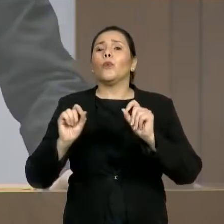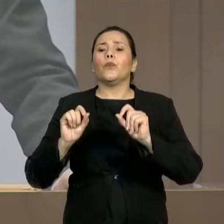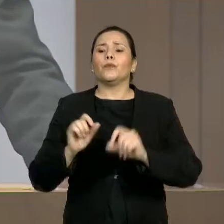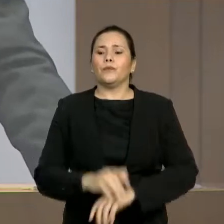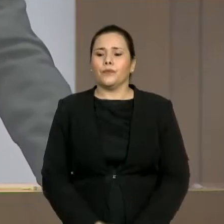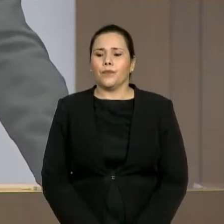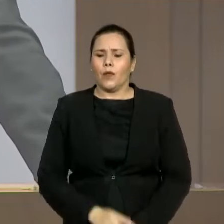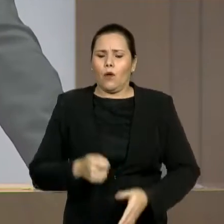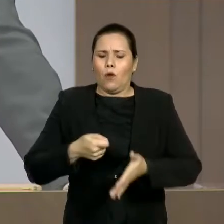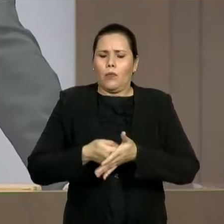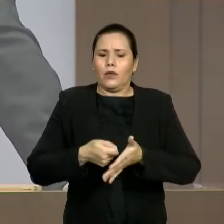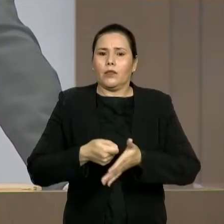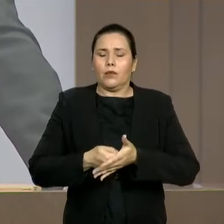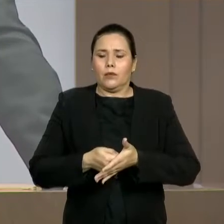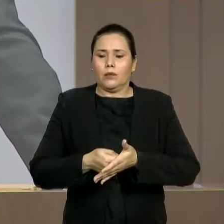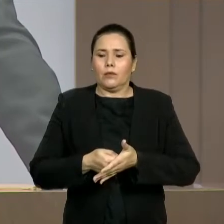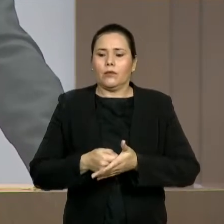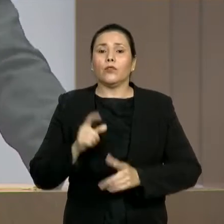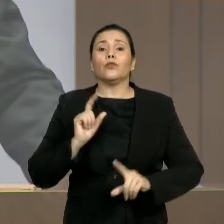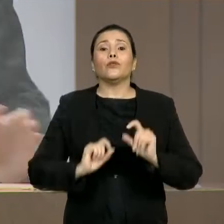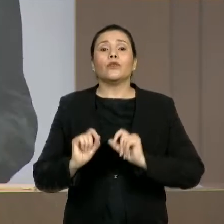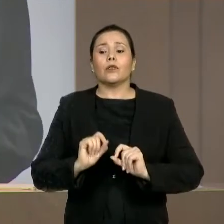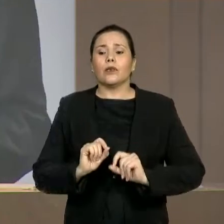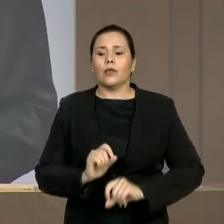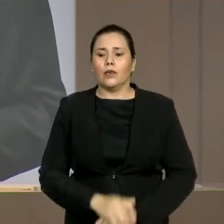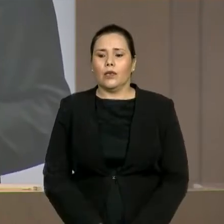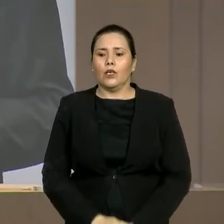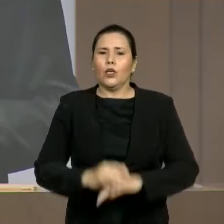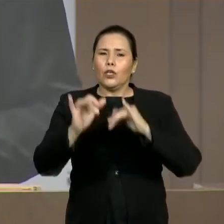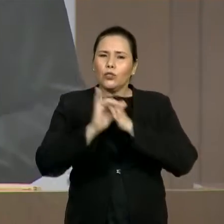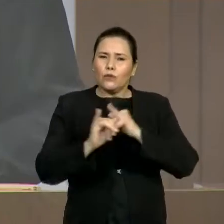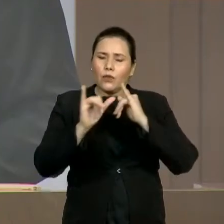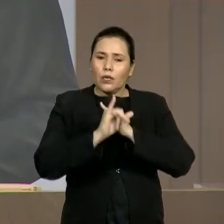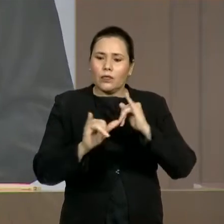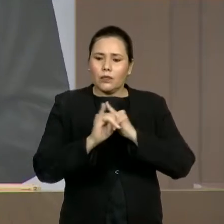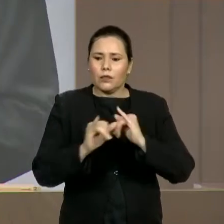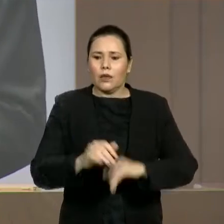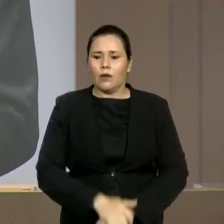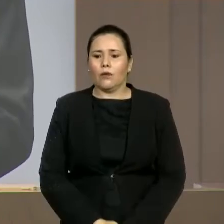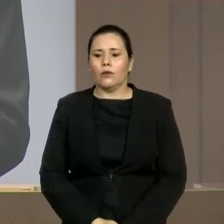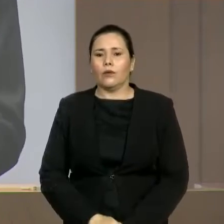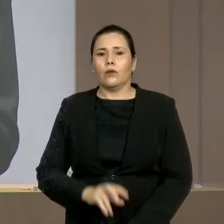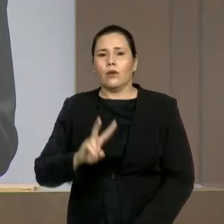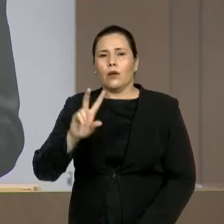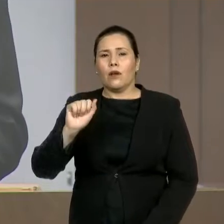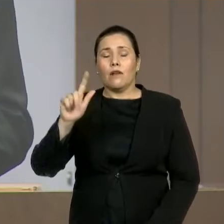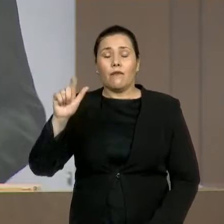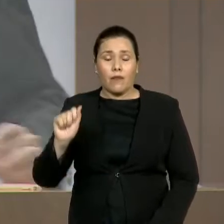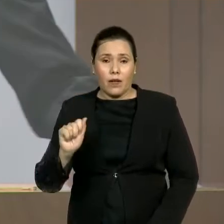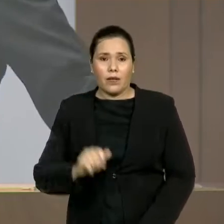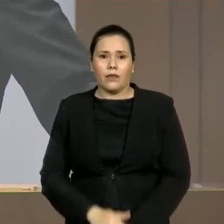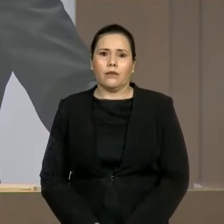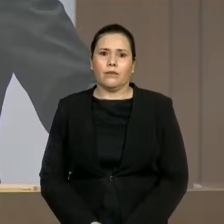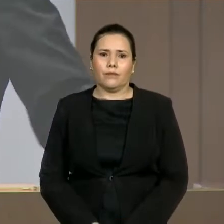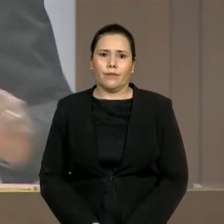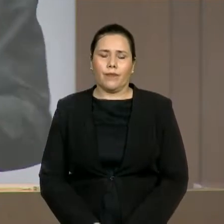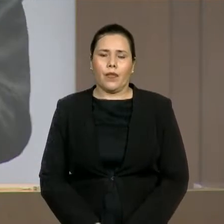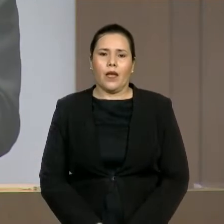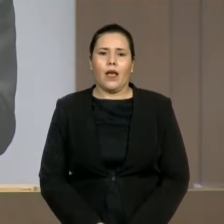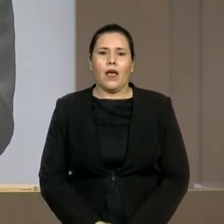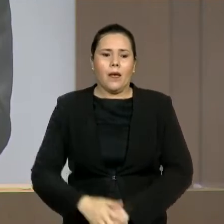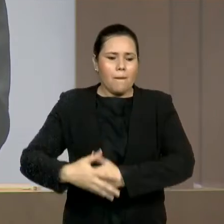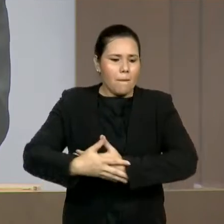de criação de mecanismos de levantamento e de divulgação da demanda por vagas no atendimento à educação infantil de crianças de 0 a 3 anos de idade.